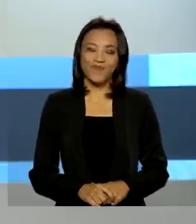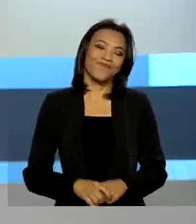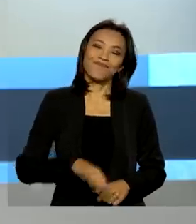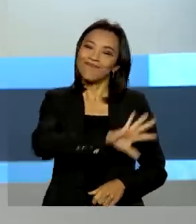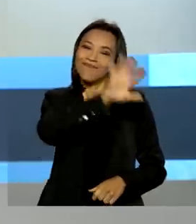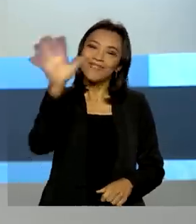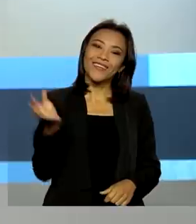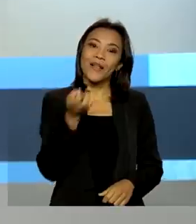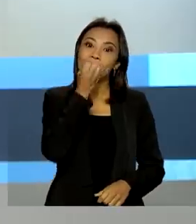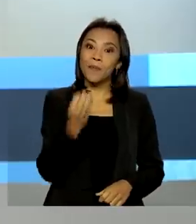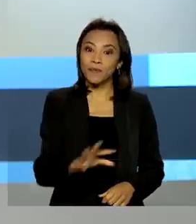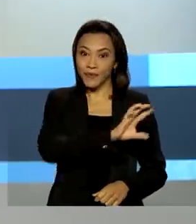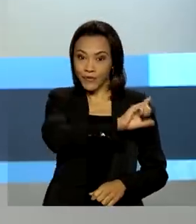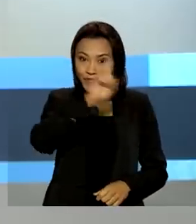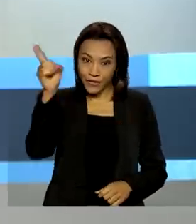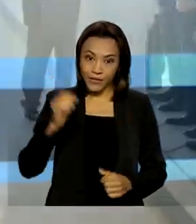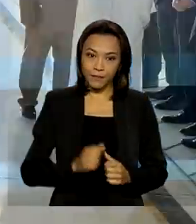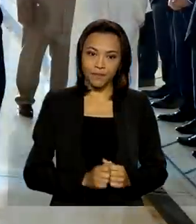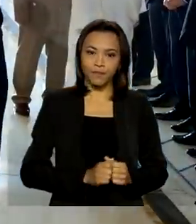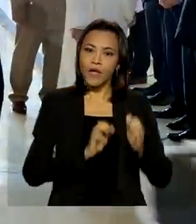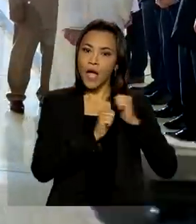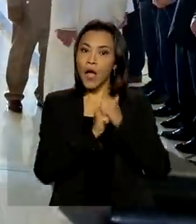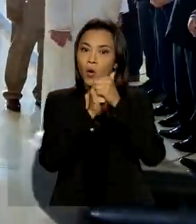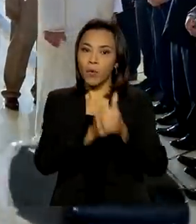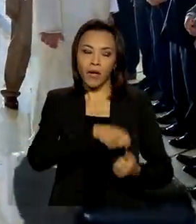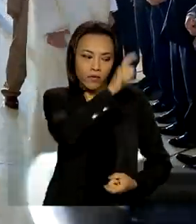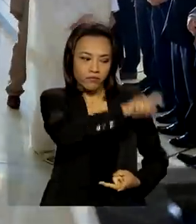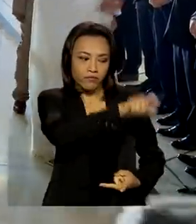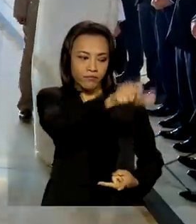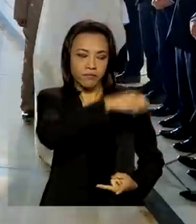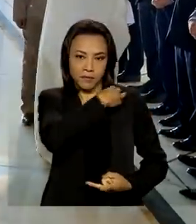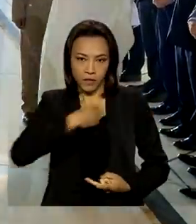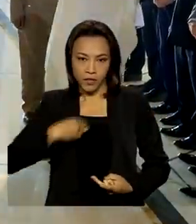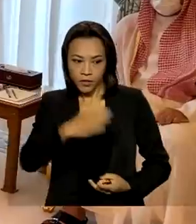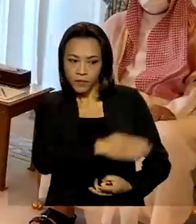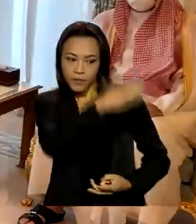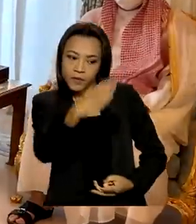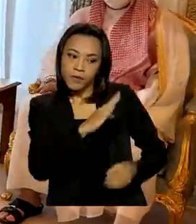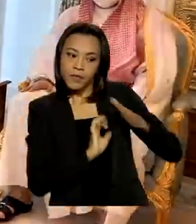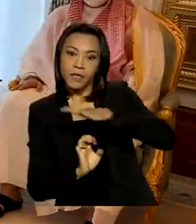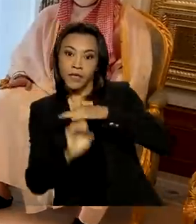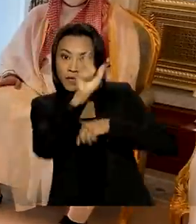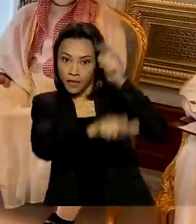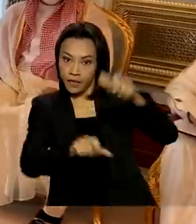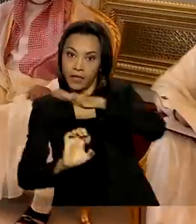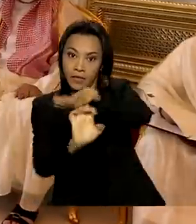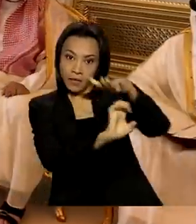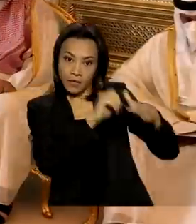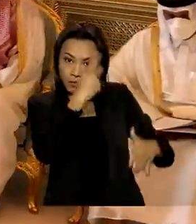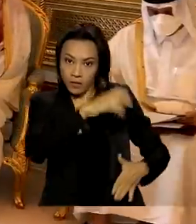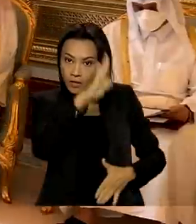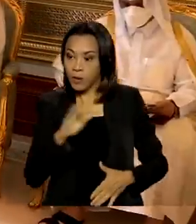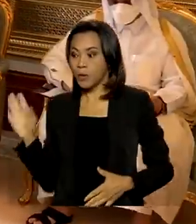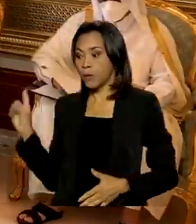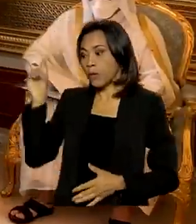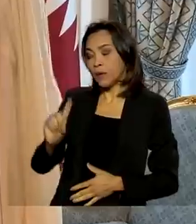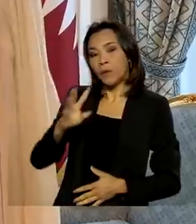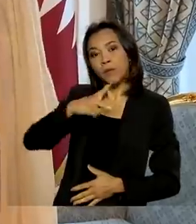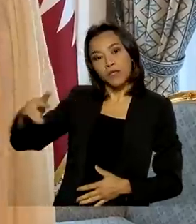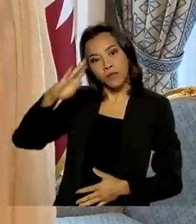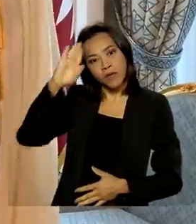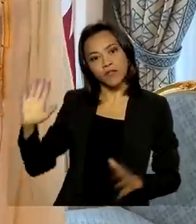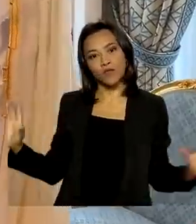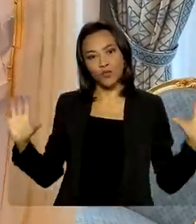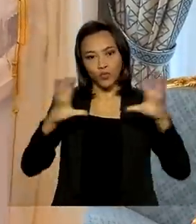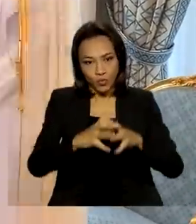Olá, bom dia! Acompanhado de ministros e empresários brasileiros, presidente Jair Bolsonaro encerra viagem ao